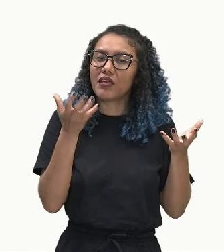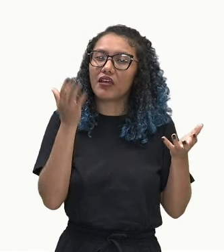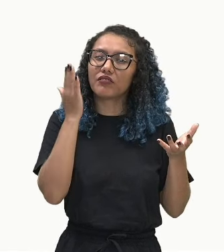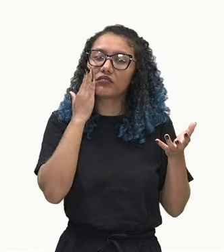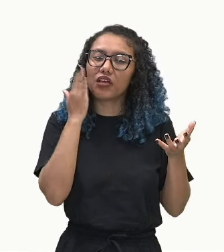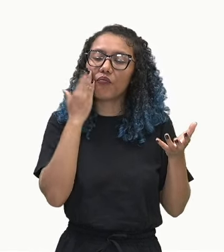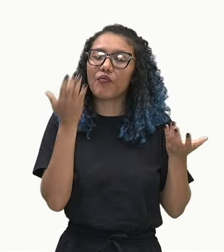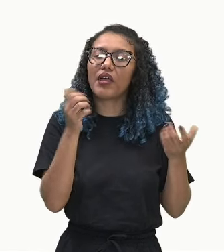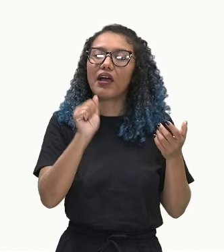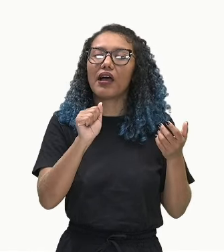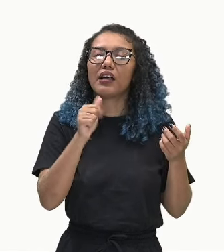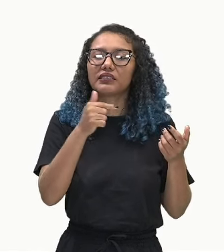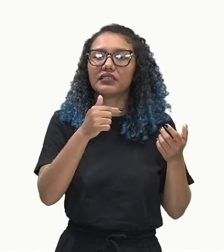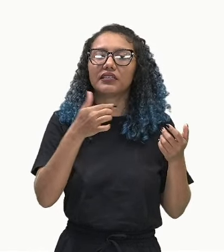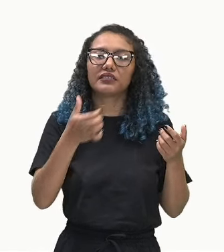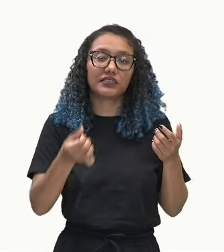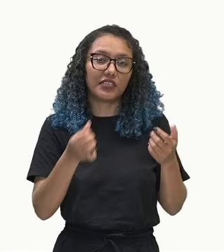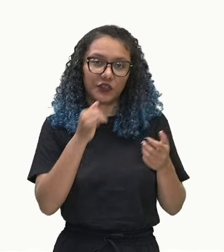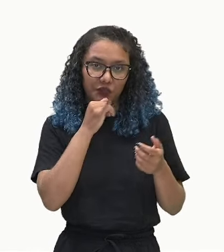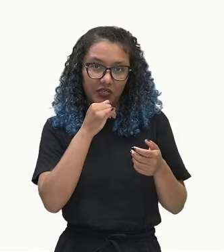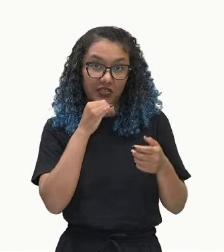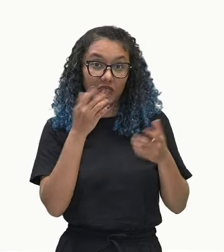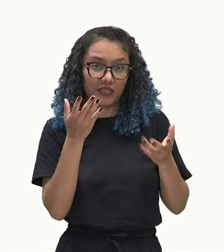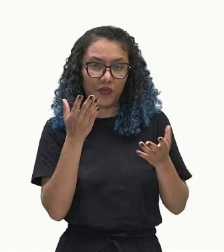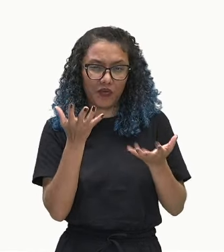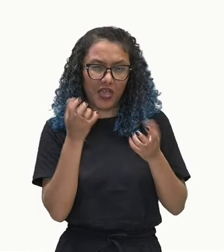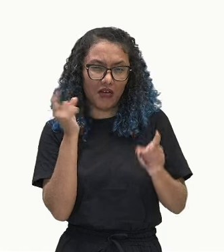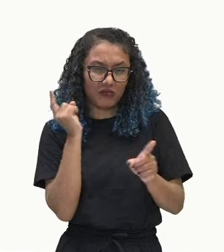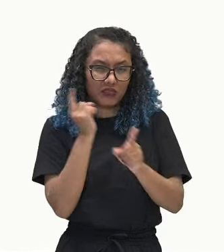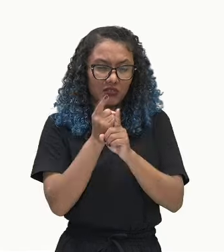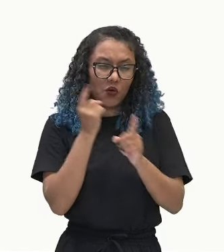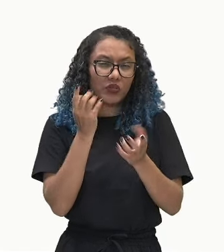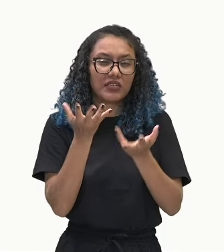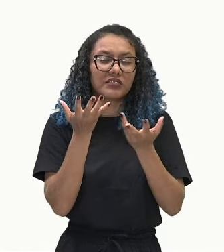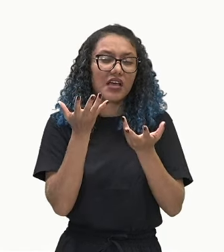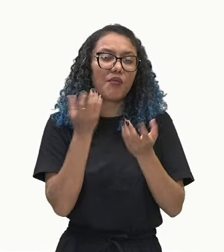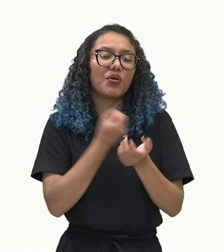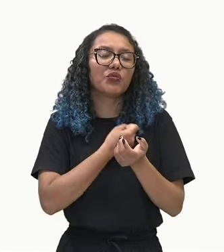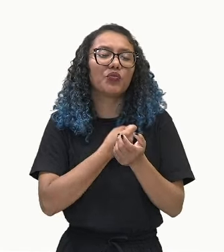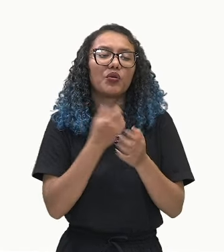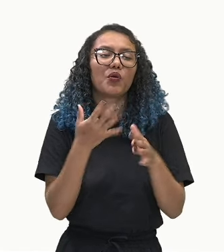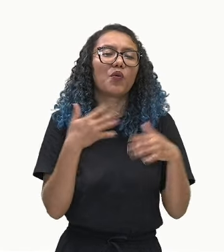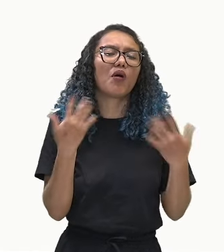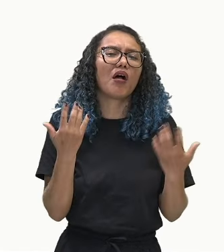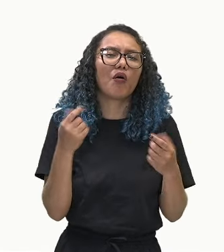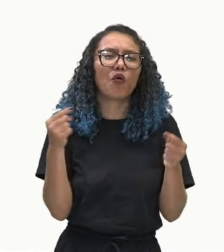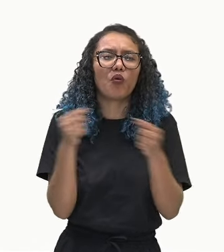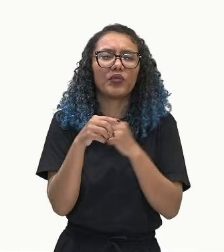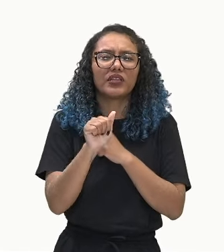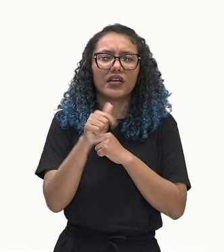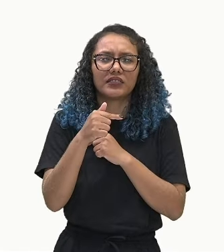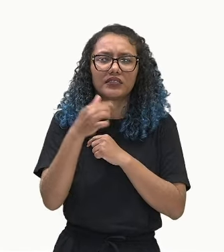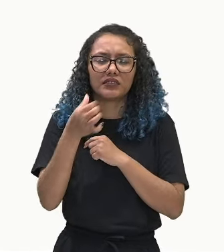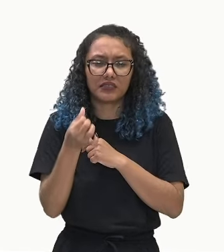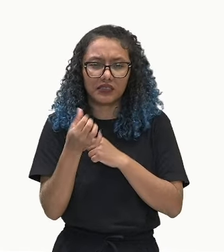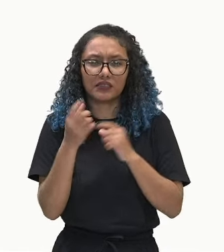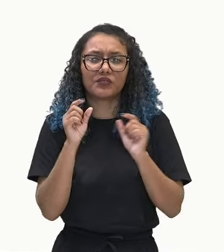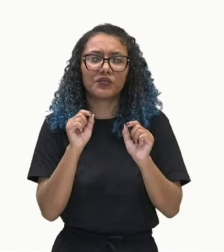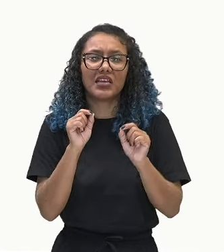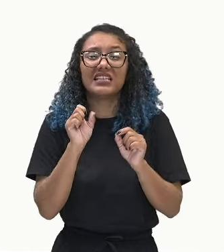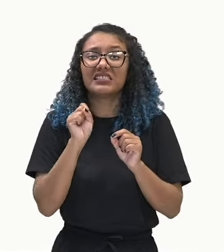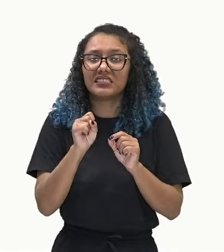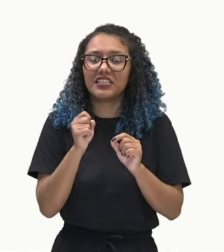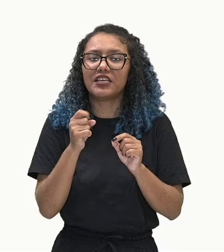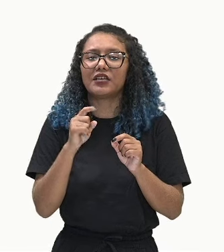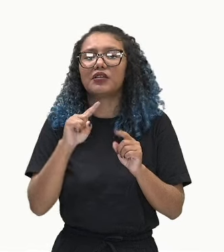A76? Daria para a gente saber logo? Cara, a gente ia demorar, né? Contando de 1 em 1